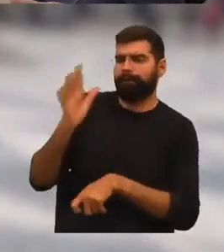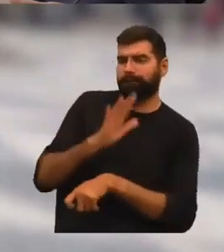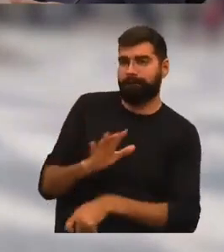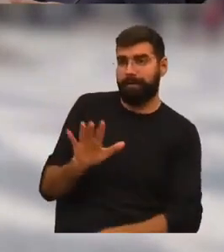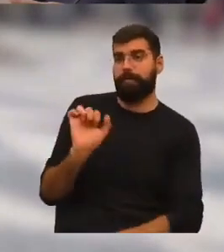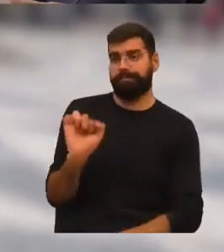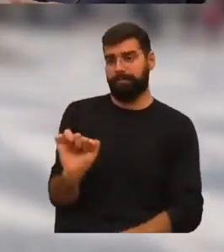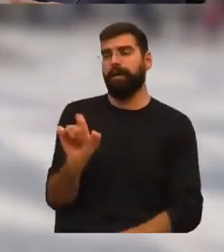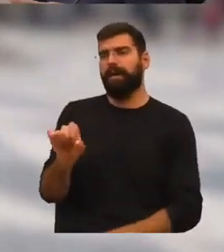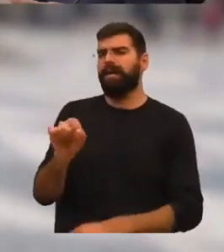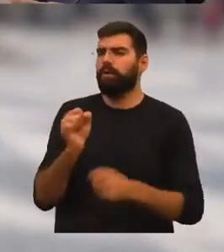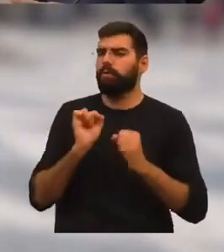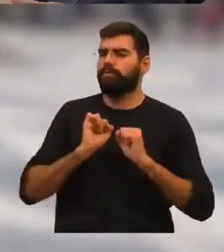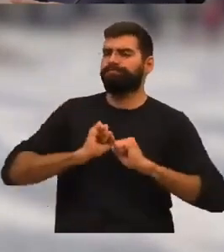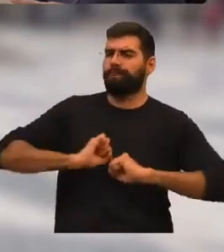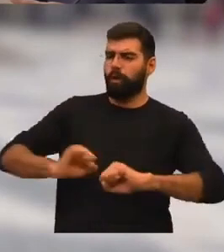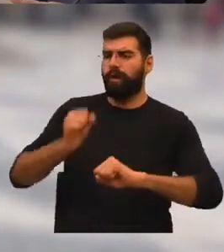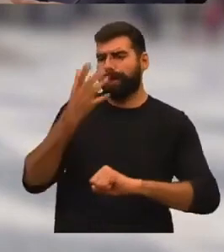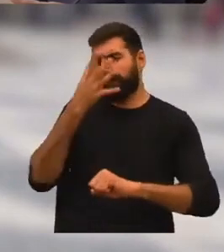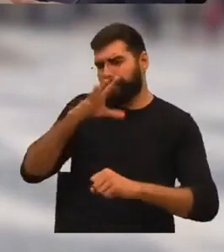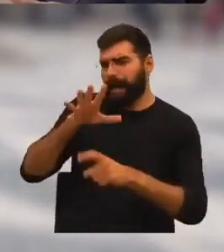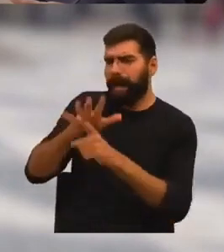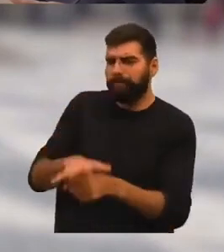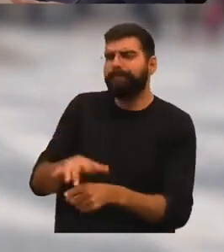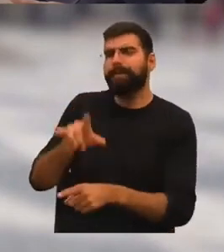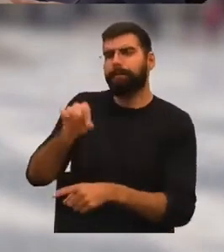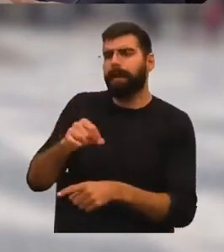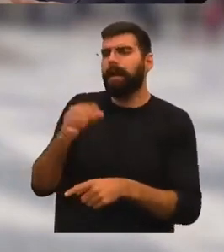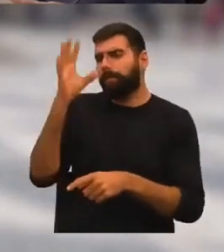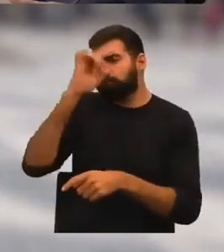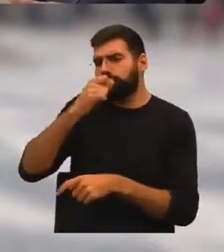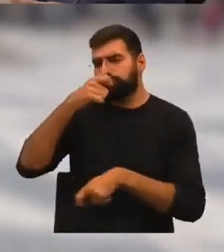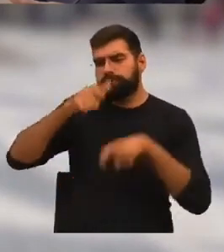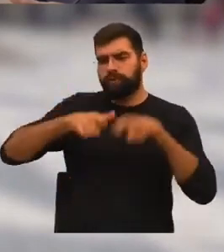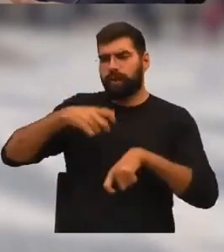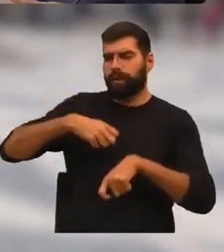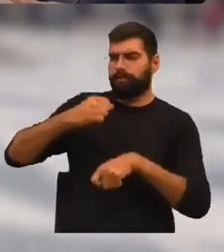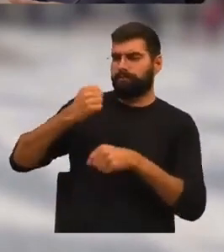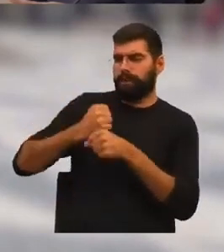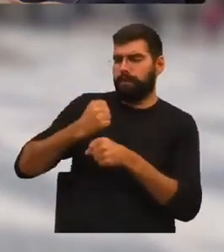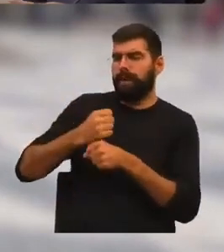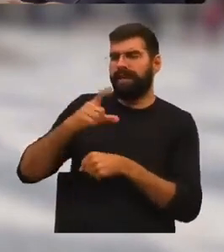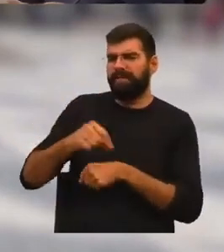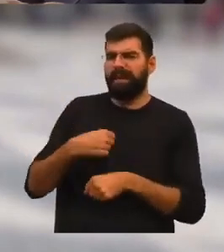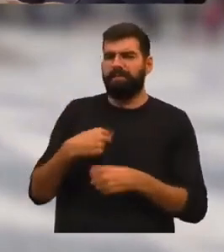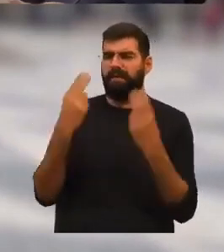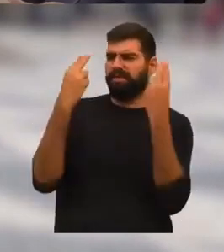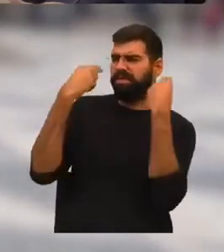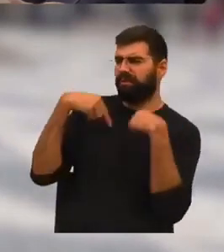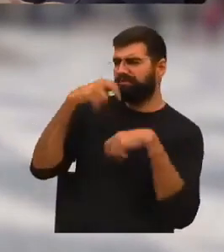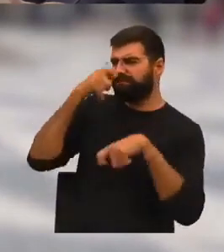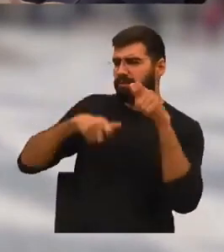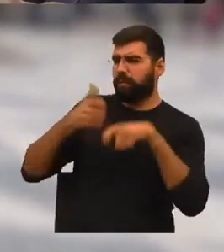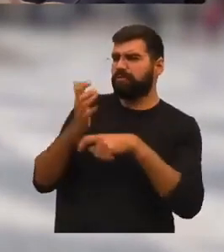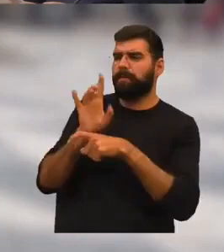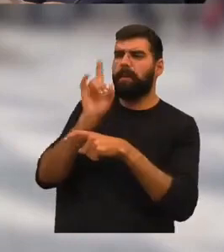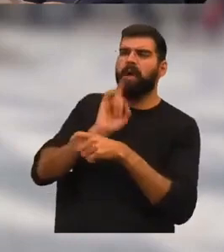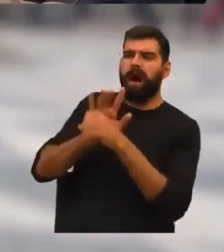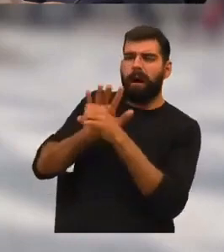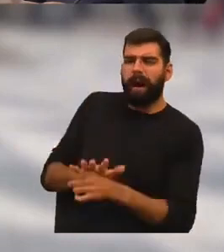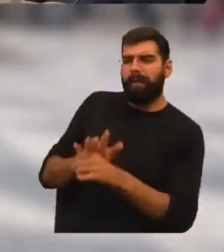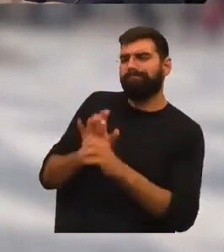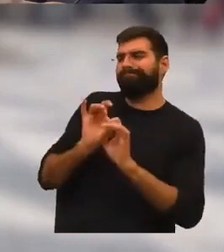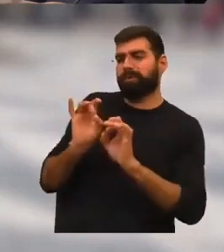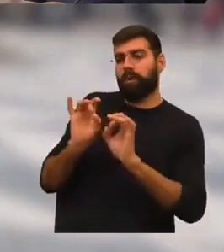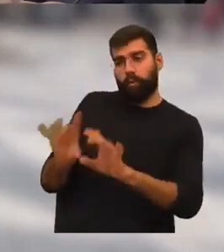veementemente contra o racismo, contra a exploração dos trabalhadores e contra todas as formas de subjugação, desde a opressão das mulheres à